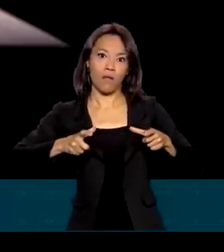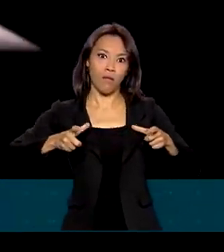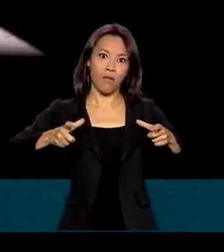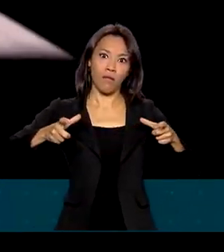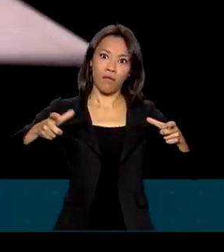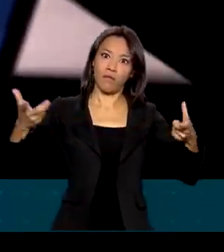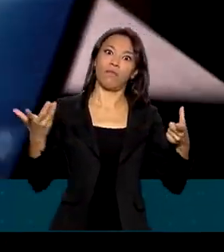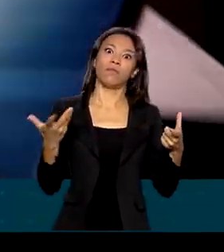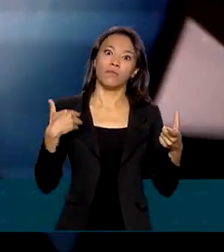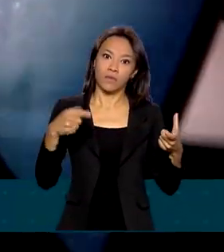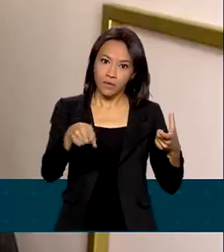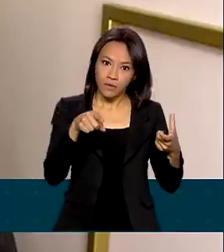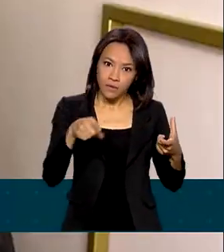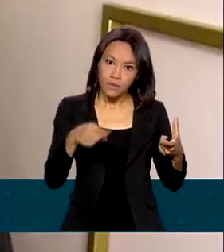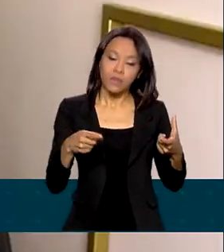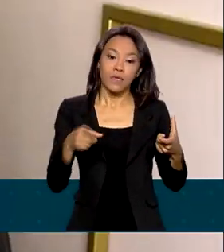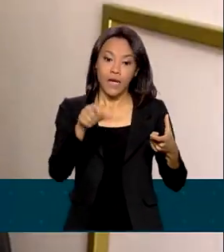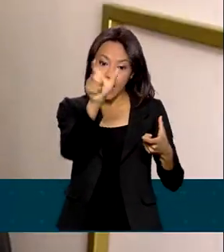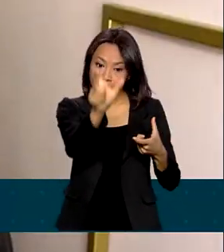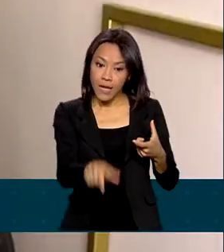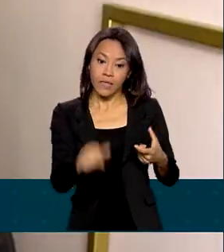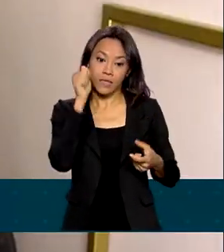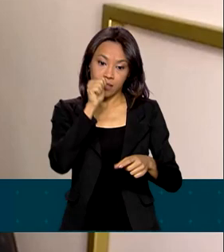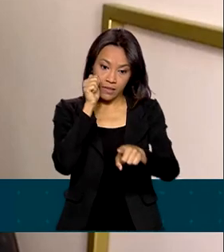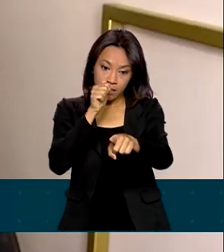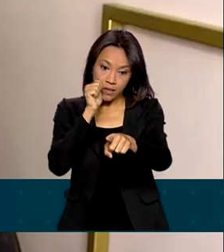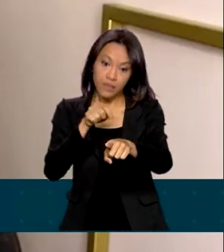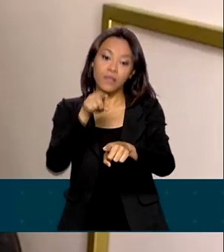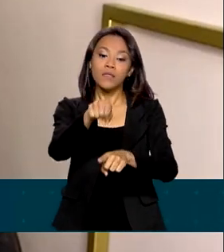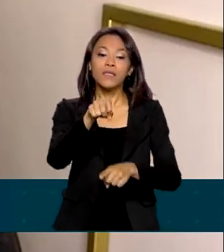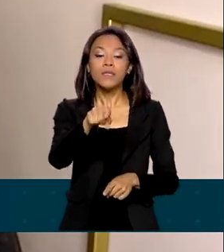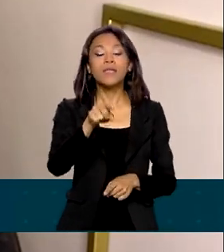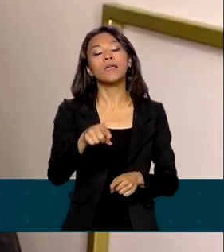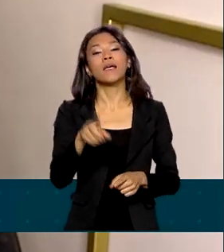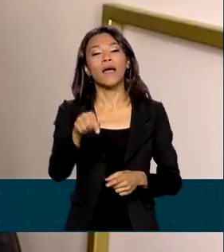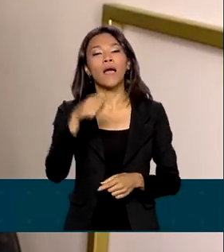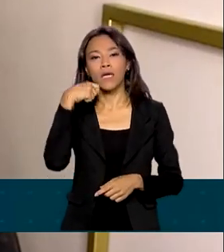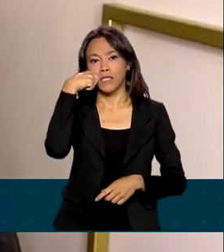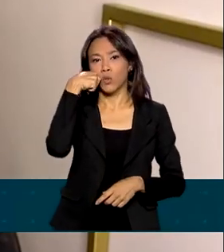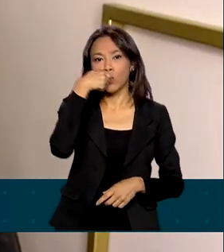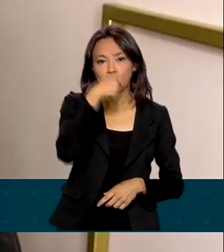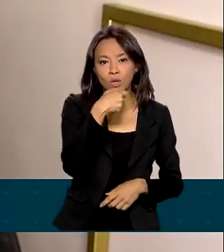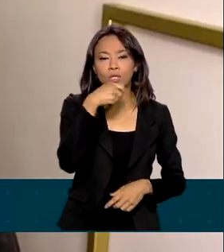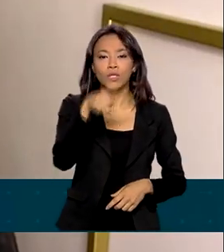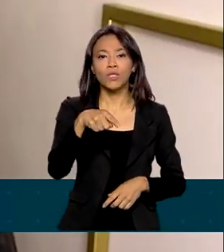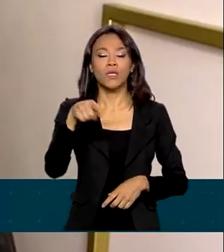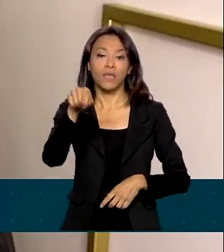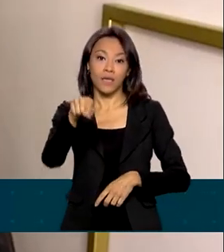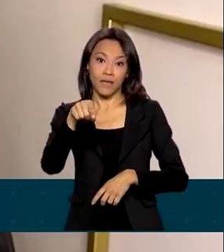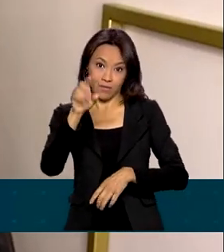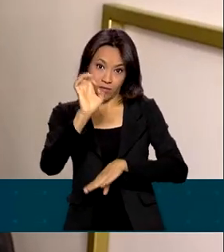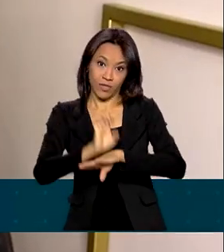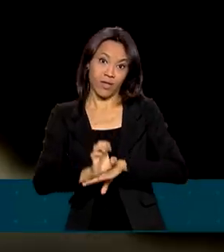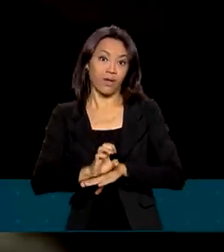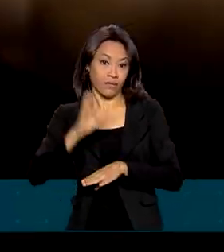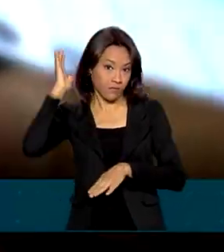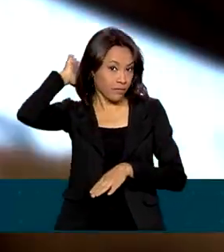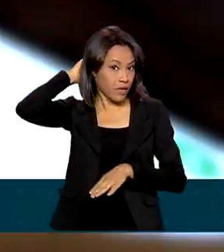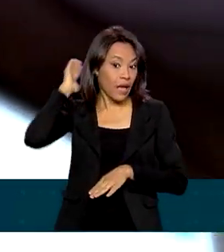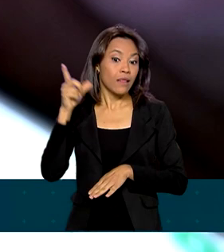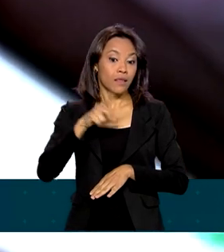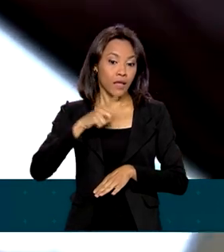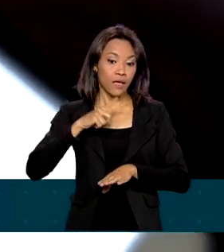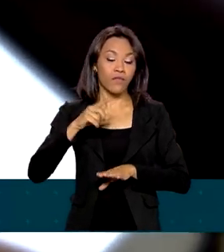avanço cibernético e robótico. Marcela, dona de uma clínica de odontologia em Belém, no Pará, foi uma das vítimas. Teve o celular